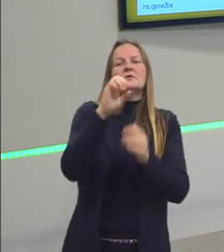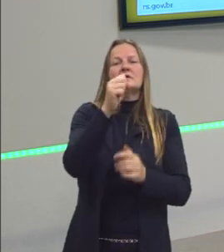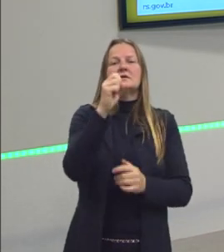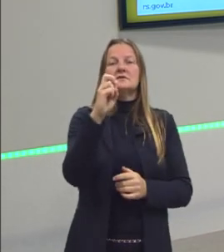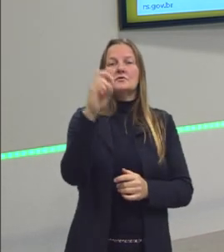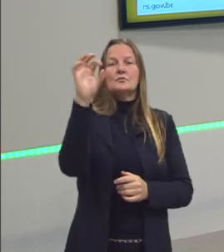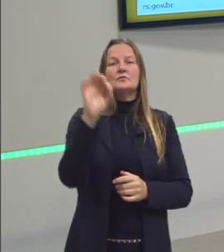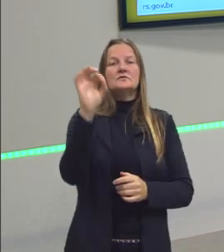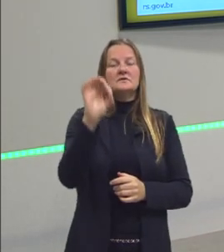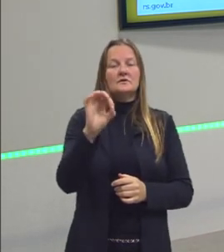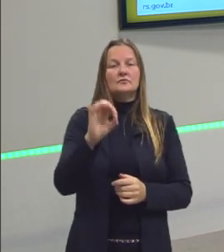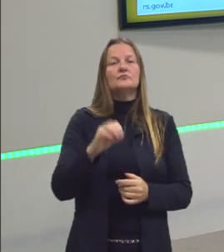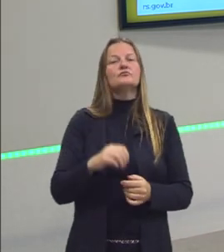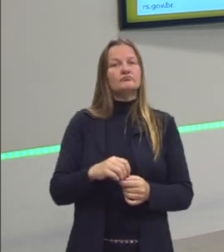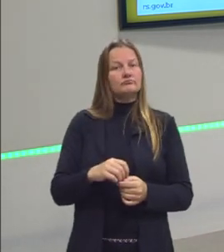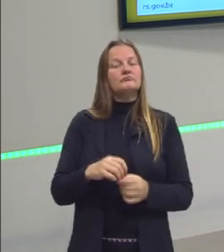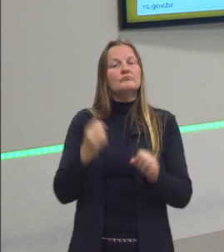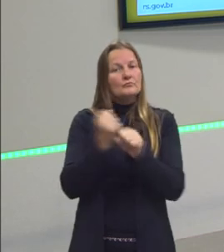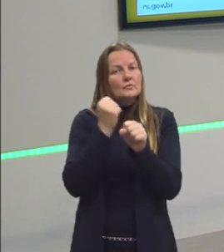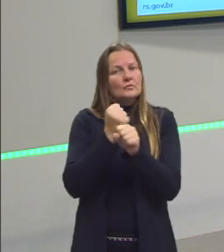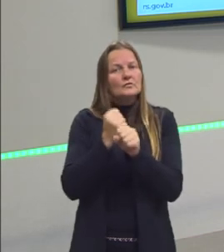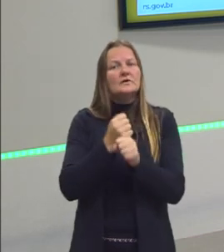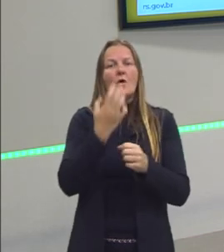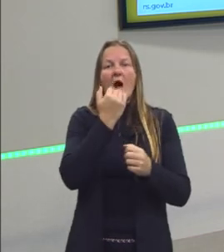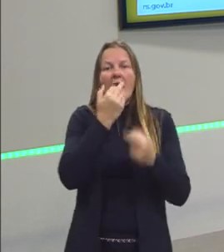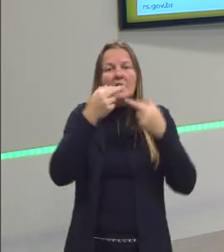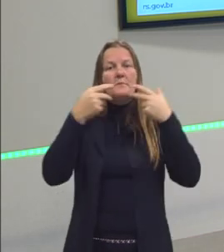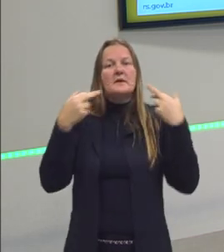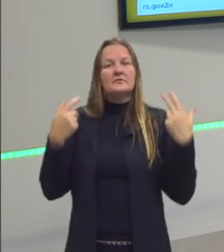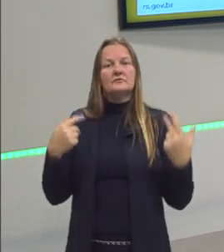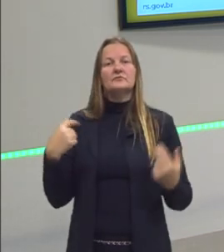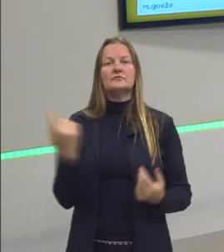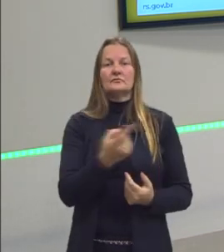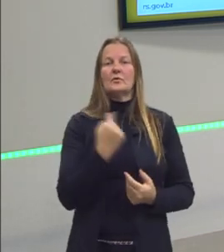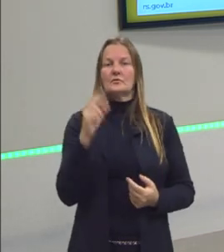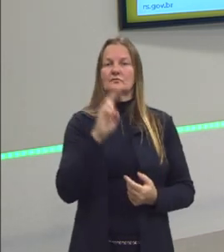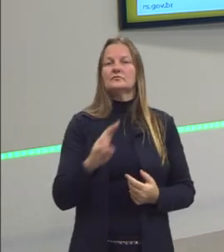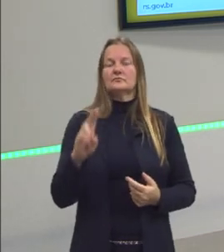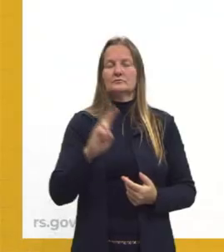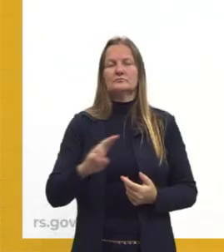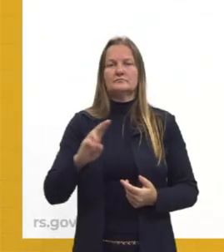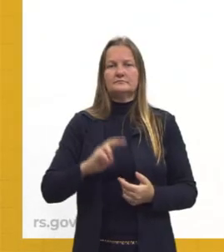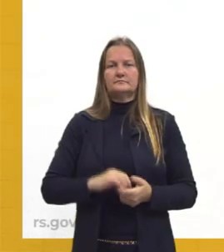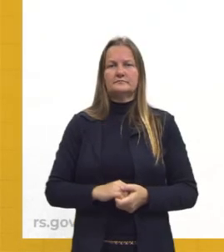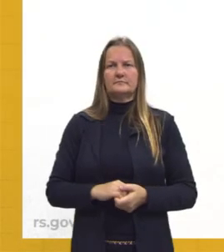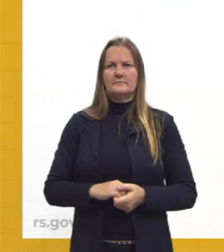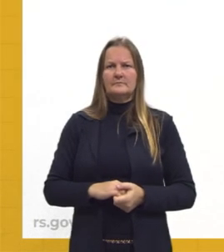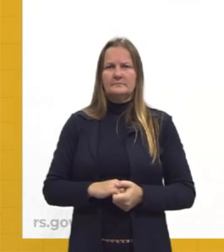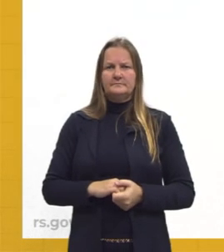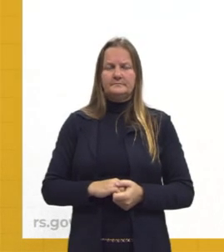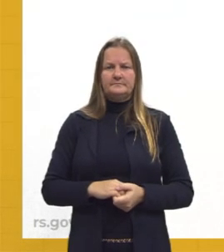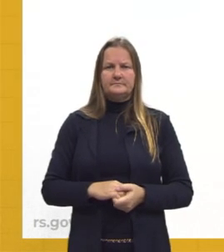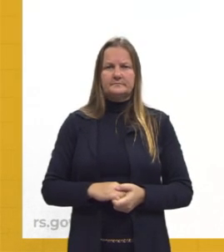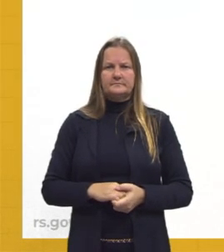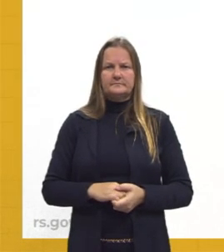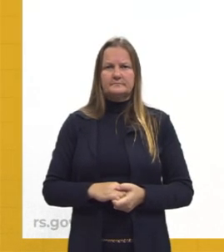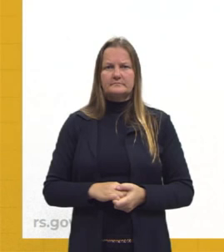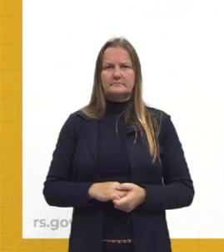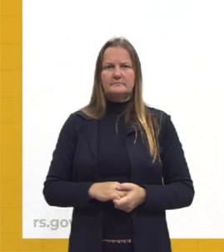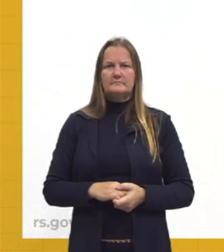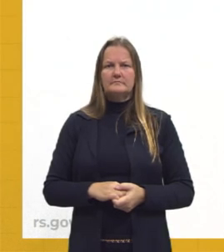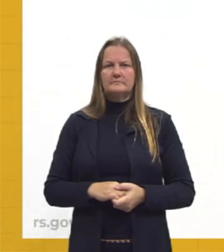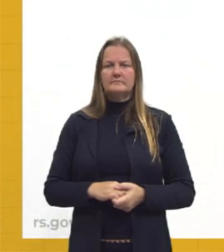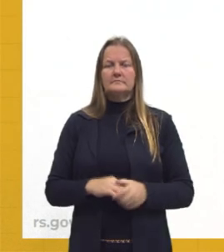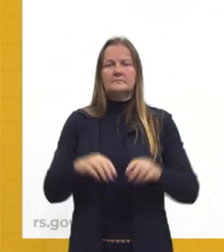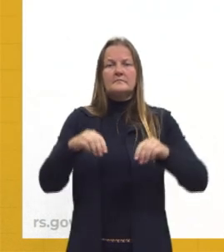depende da região, né, de produção de alimentos. E aí, lembra que a gente falou, né, que a questão